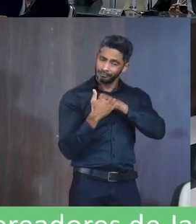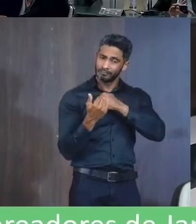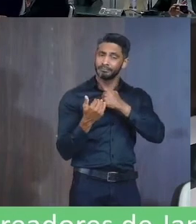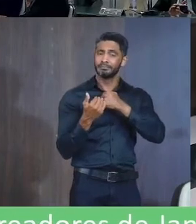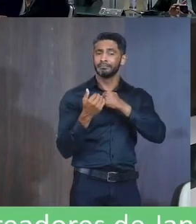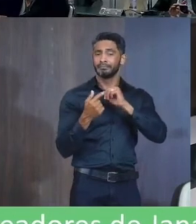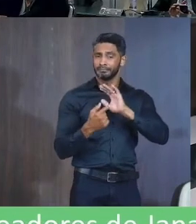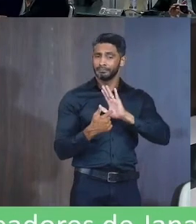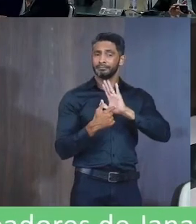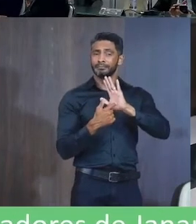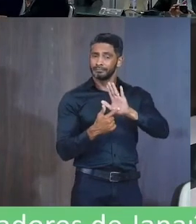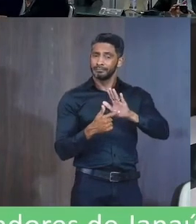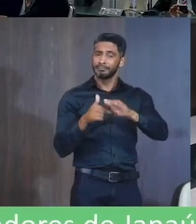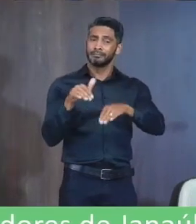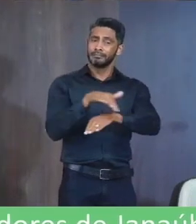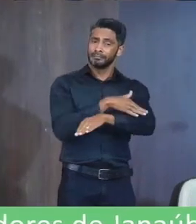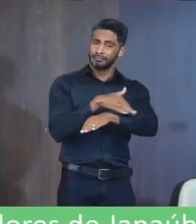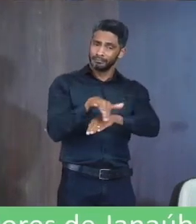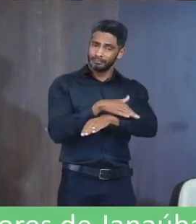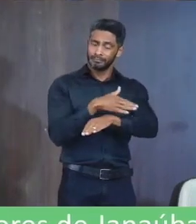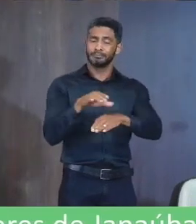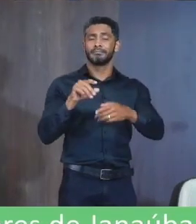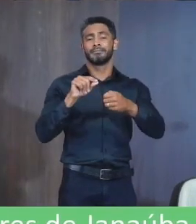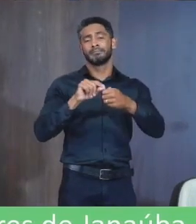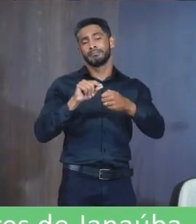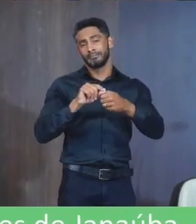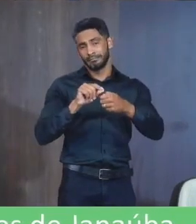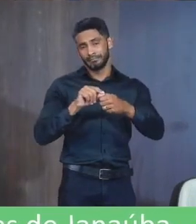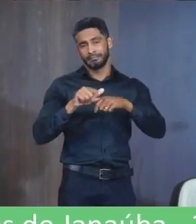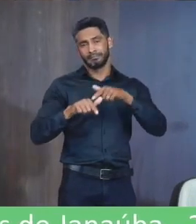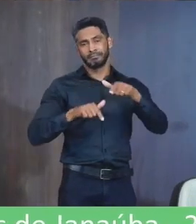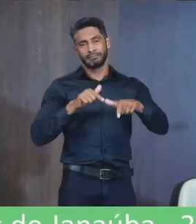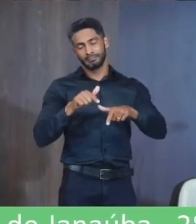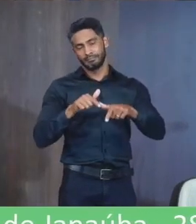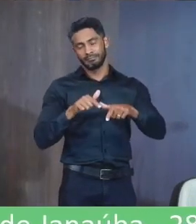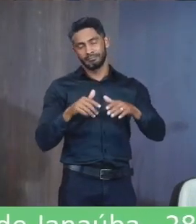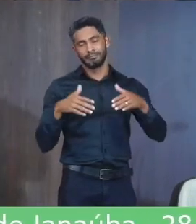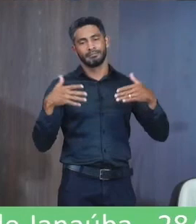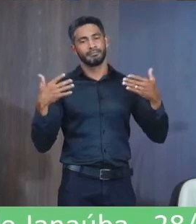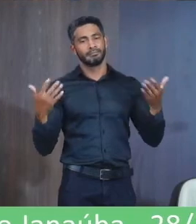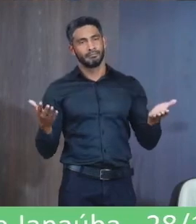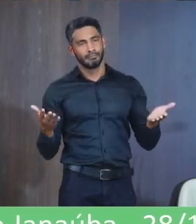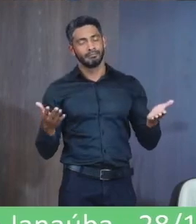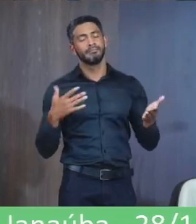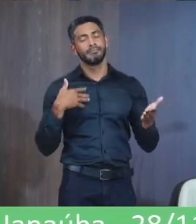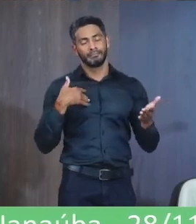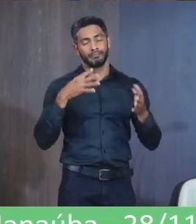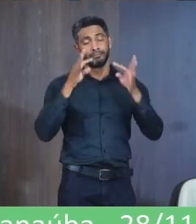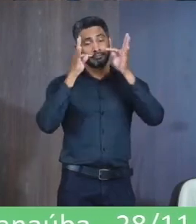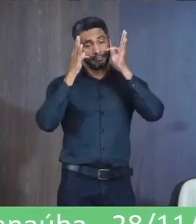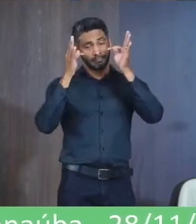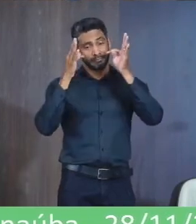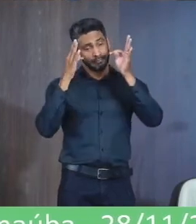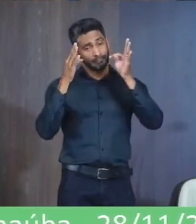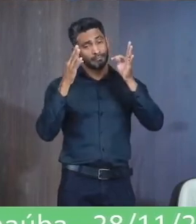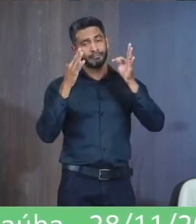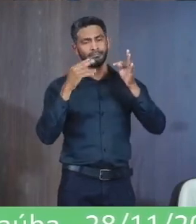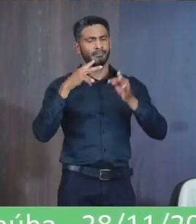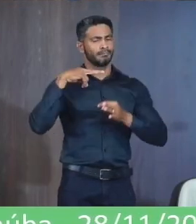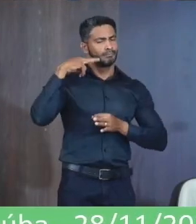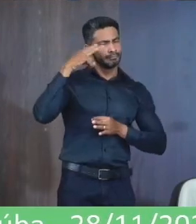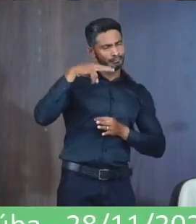apresentou A rua Depois que eles Fizeram O serviço Então assim Eu sou testemunha disso Não só um